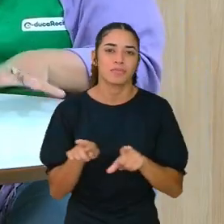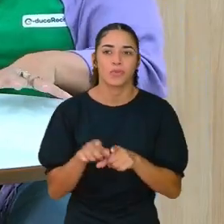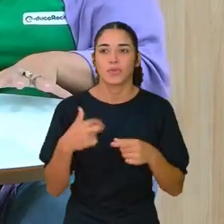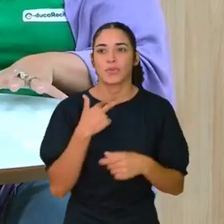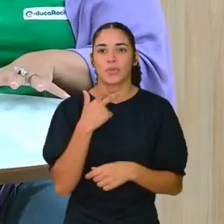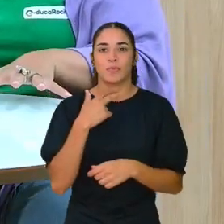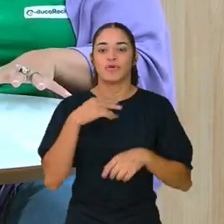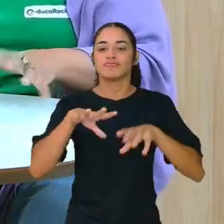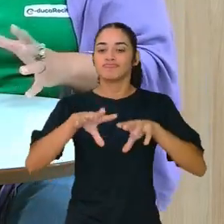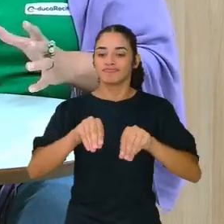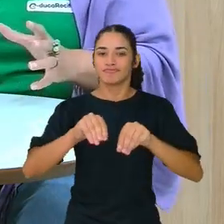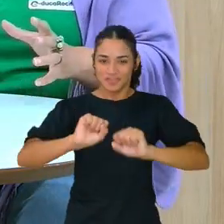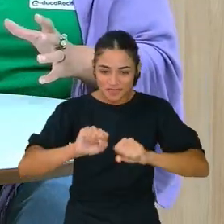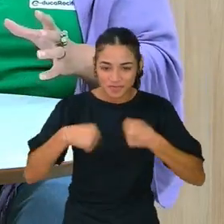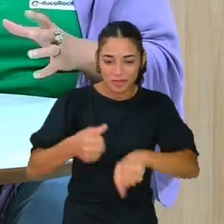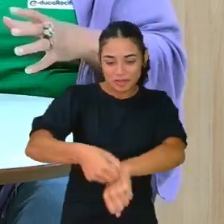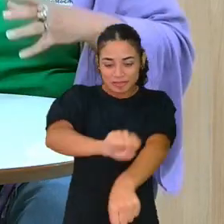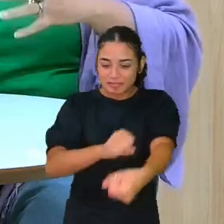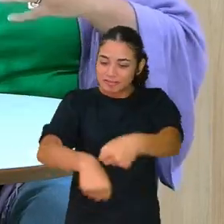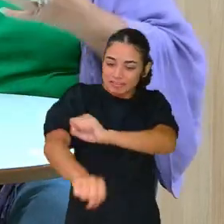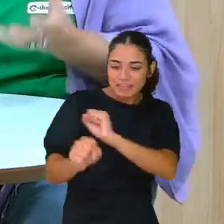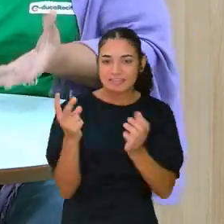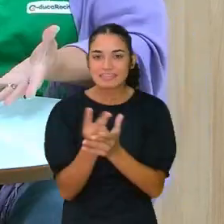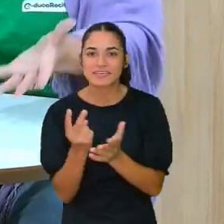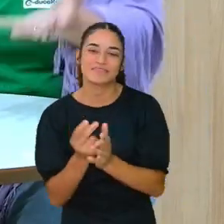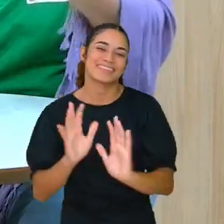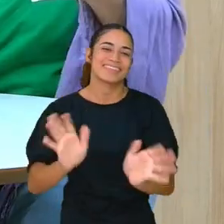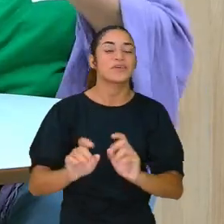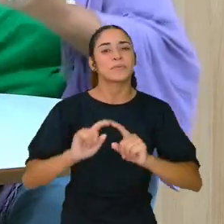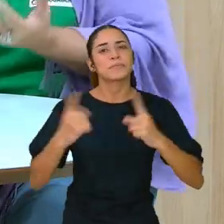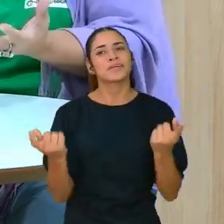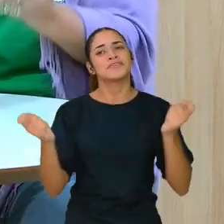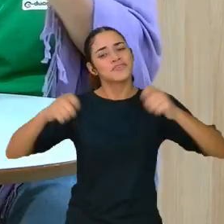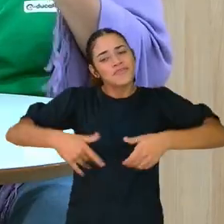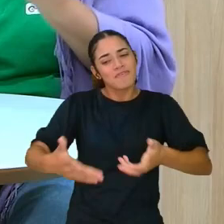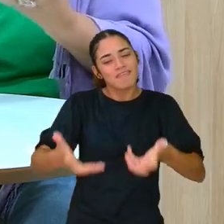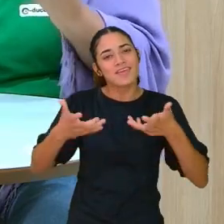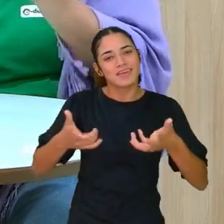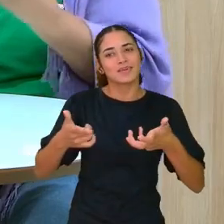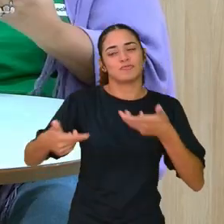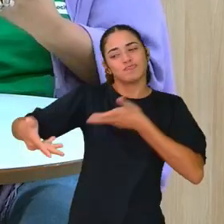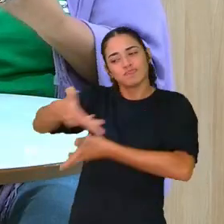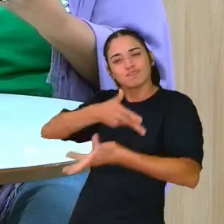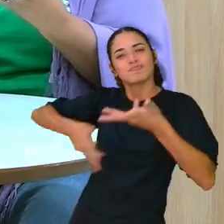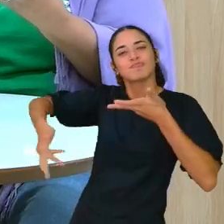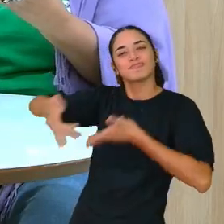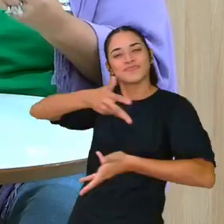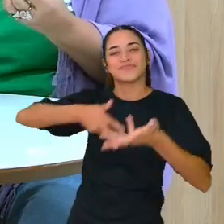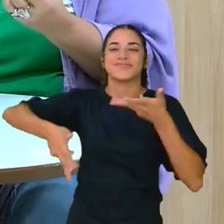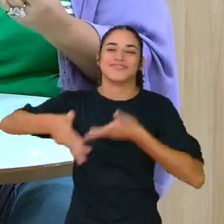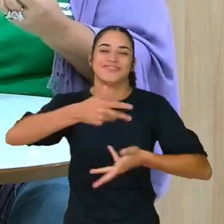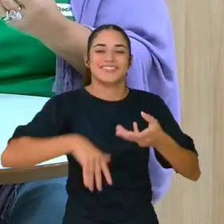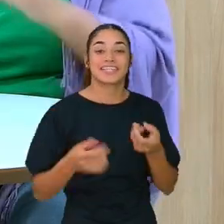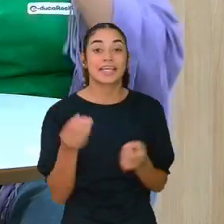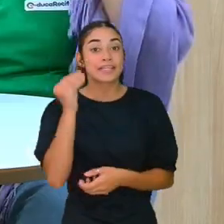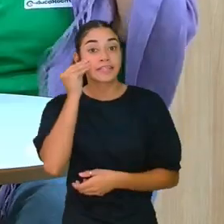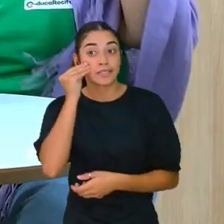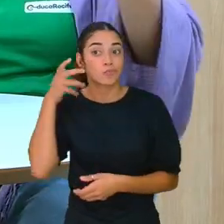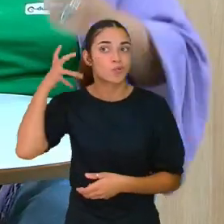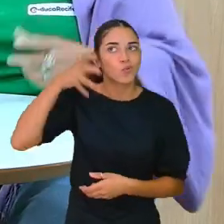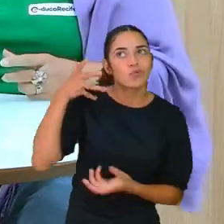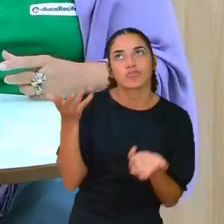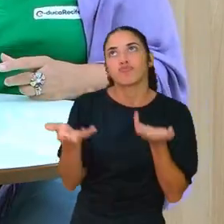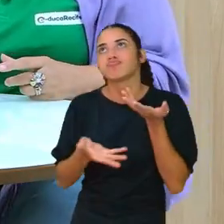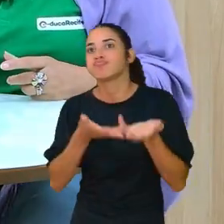posso estar na mão na massa, sempre. Mas eu quero que ali a gente troque isso. Tem tal música,